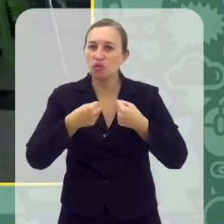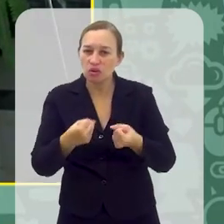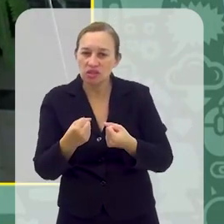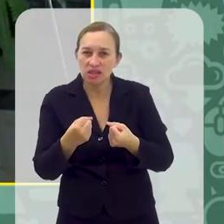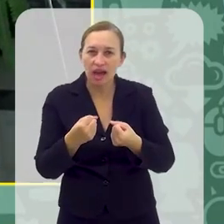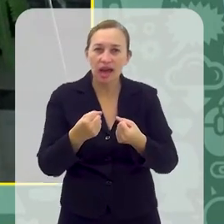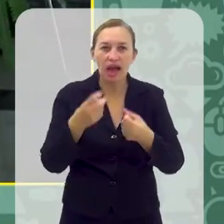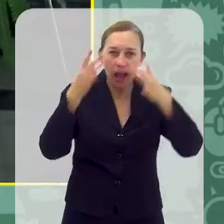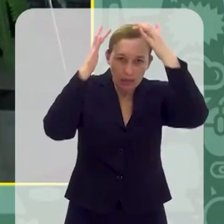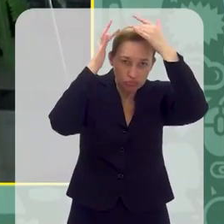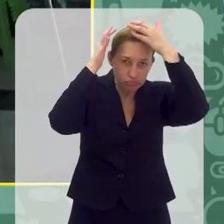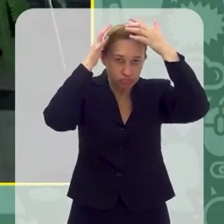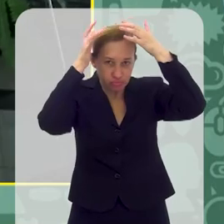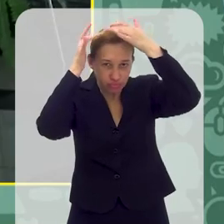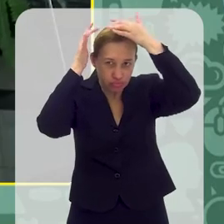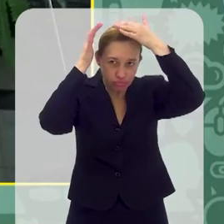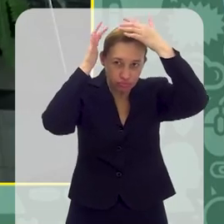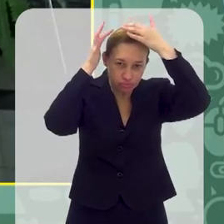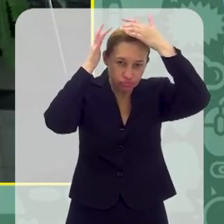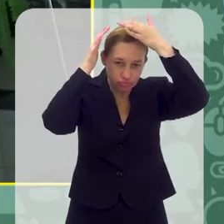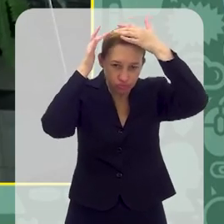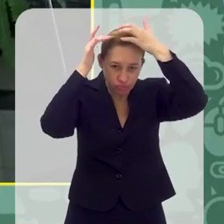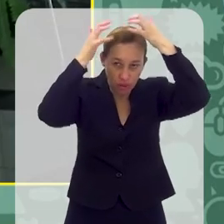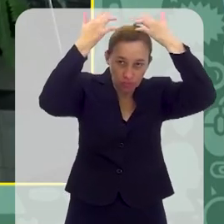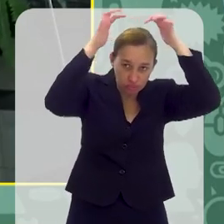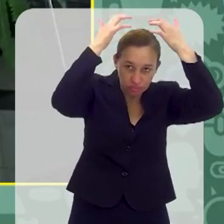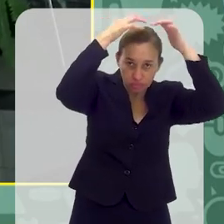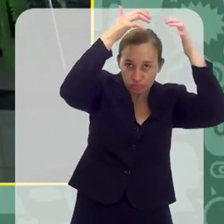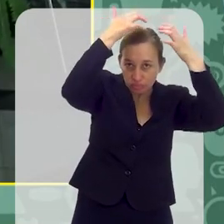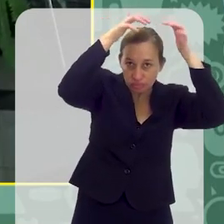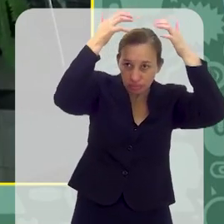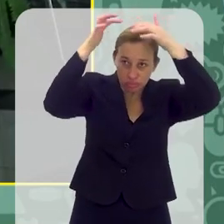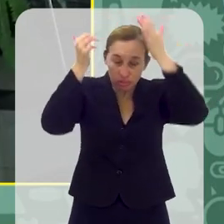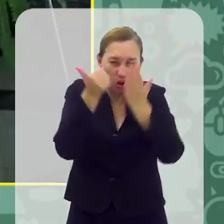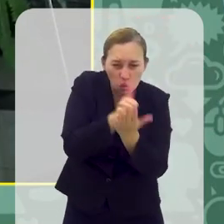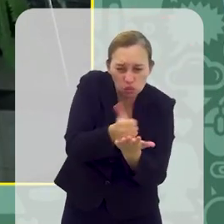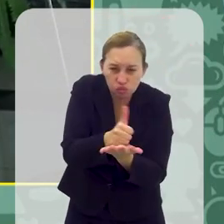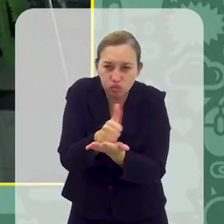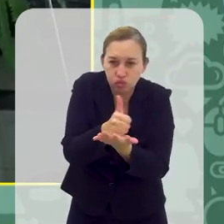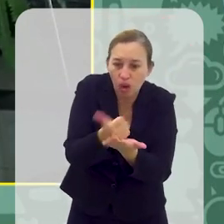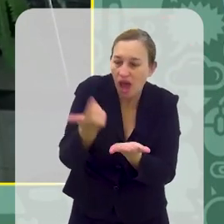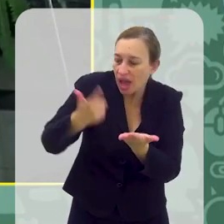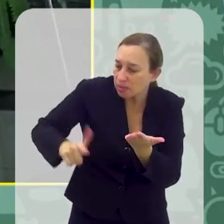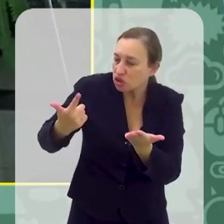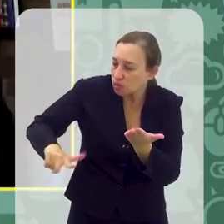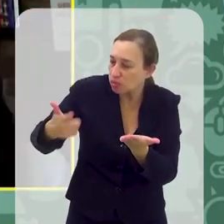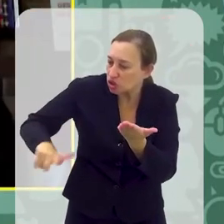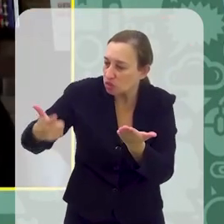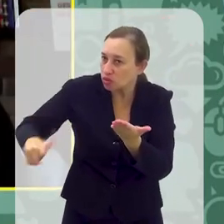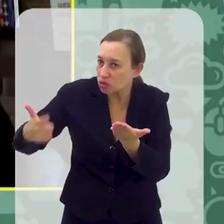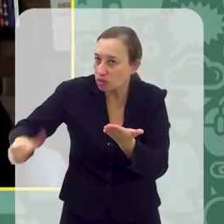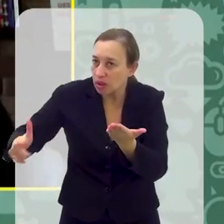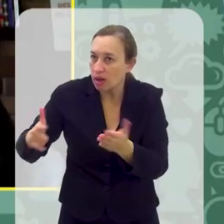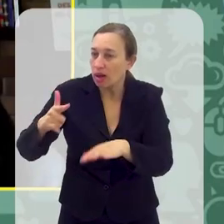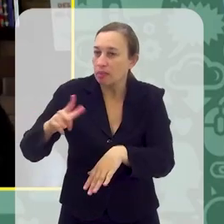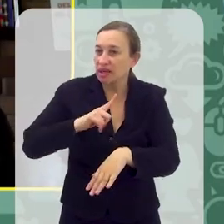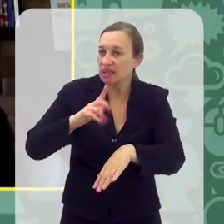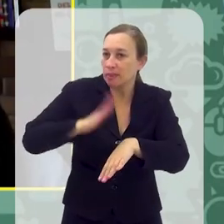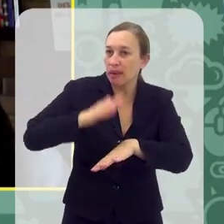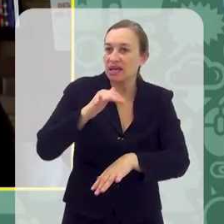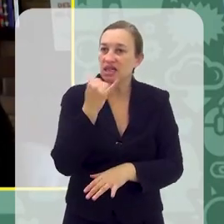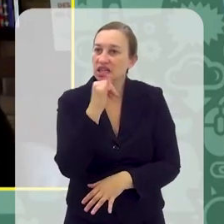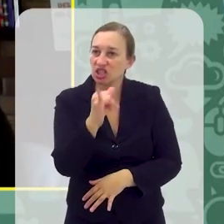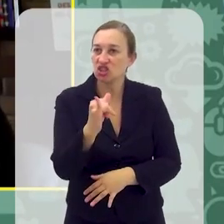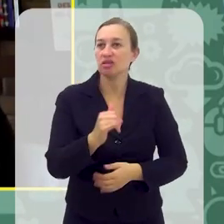faz outro esforço, ganha um pouquinho, isso vai gerando ali uma necessidade de repetir aquele comportamento para ter mais daquela